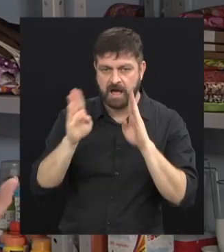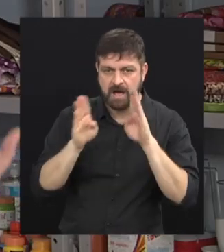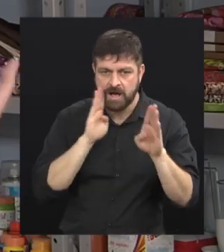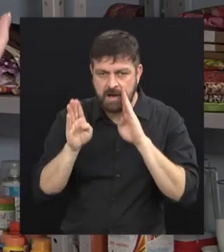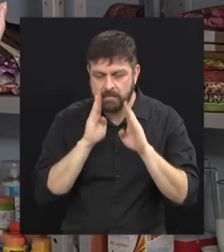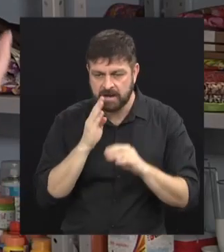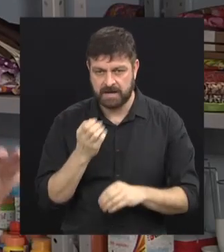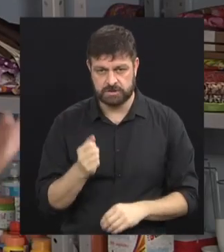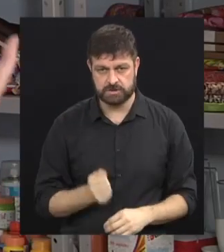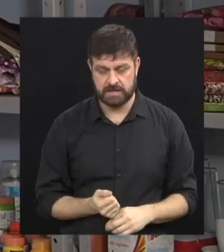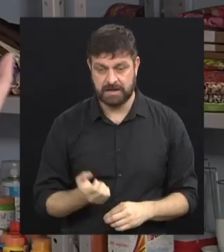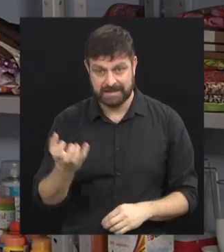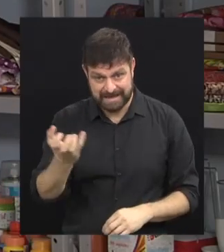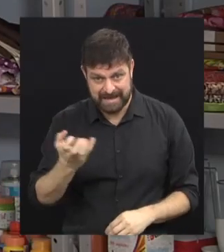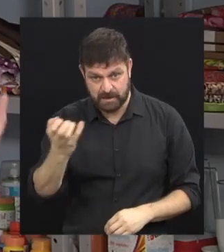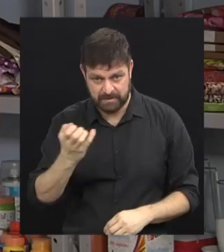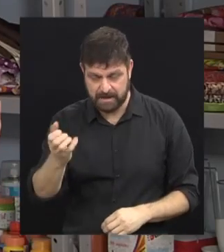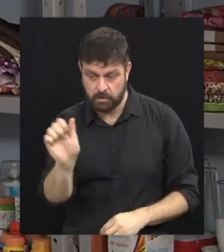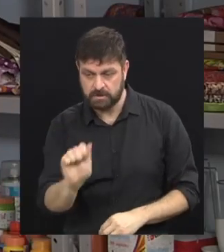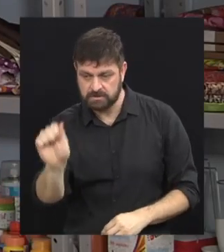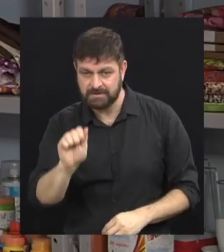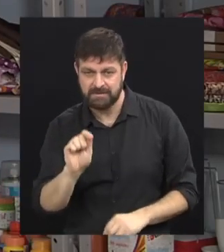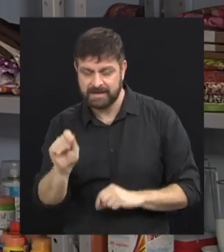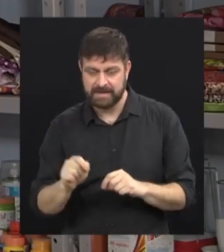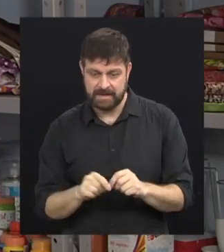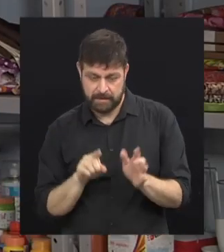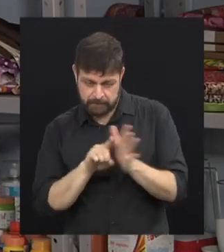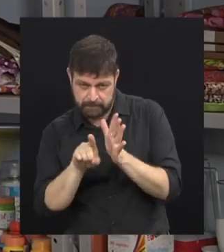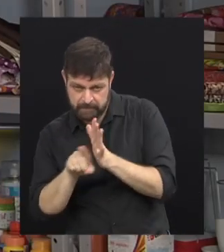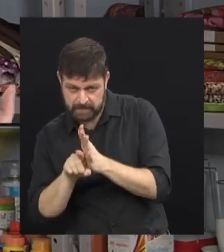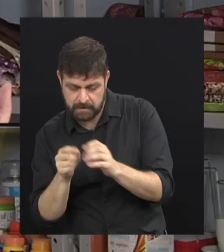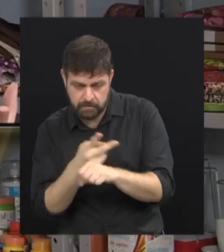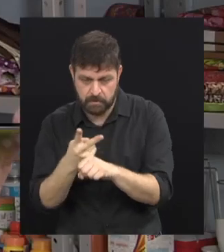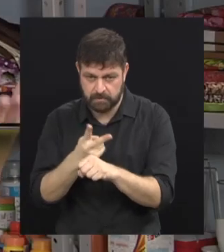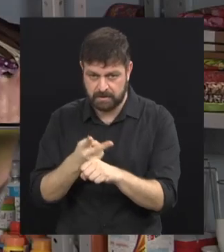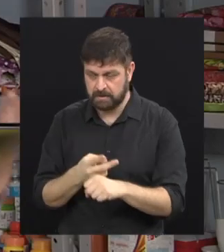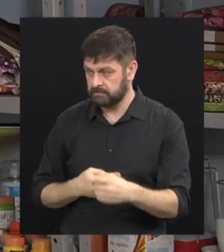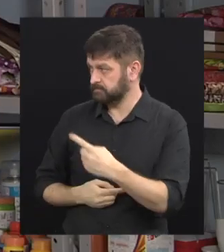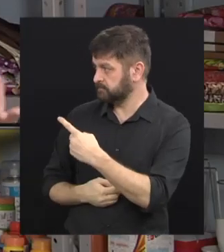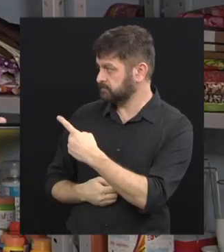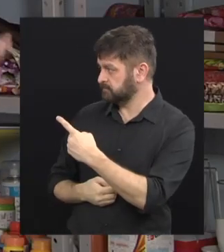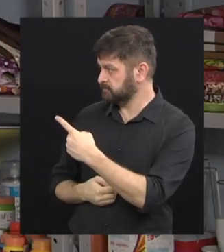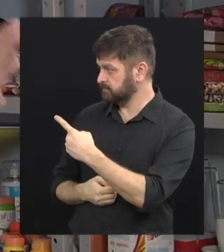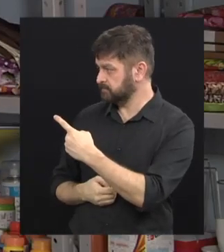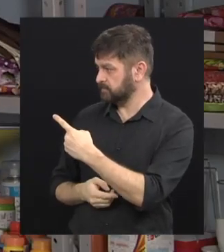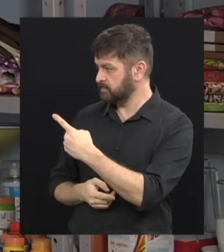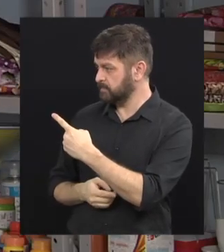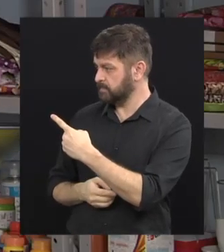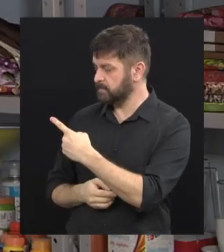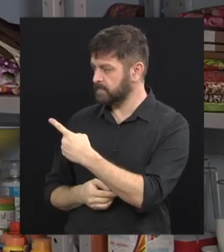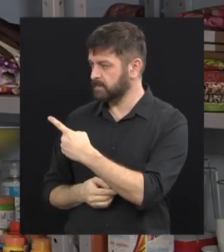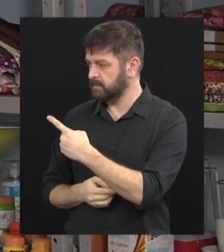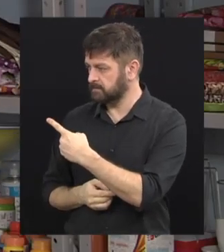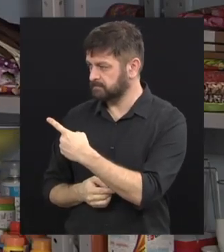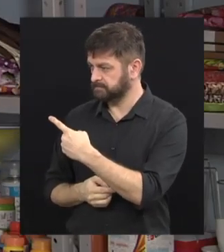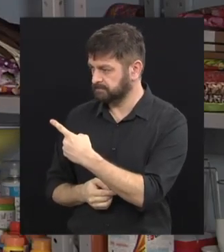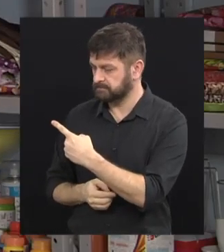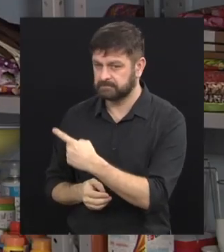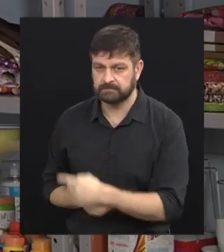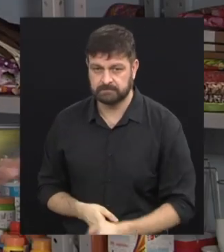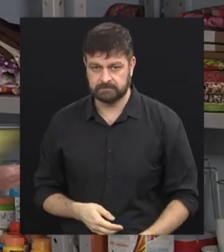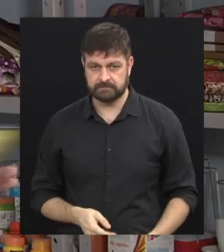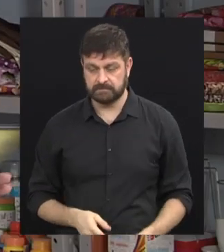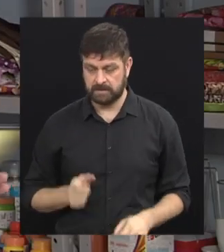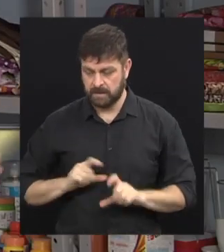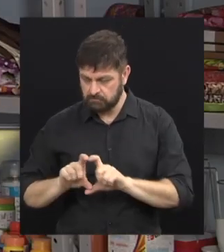Umas Quero Quero, mas você que quer conferir o artesanato gerado por aqui, a página específica é Arte em Chita, C-H-I-T-A. Você